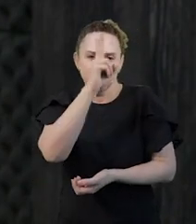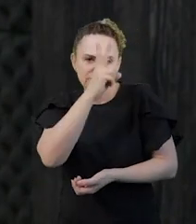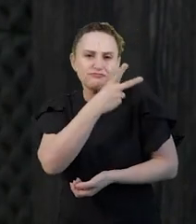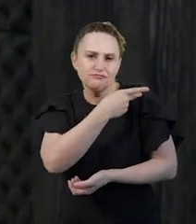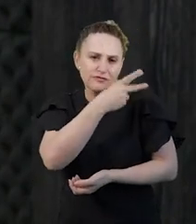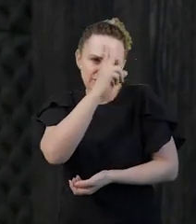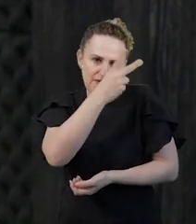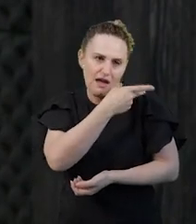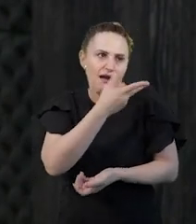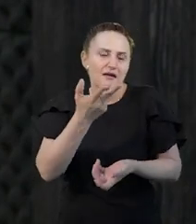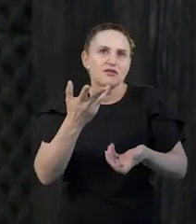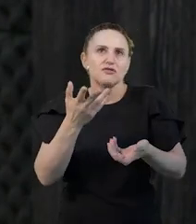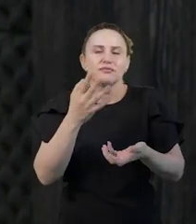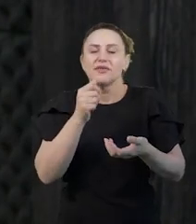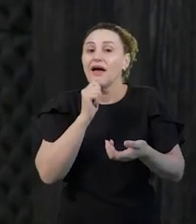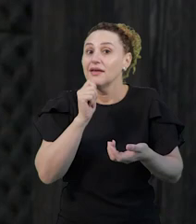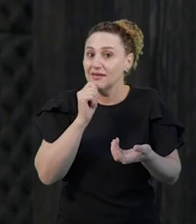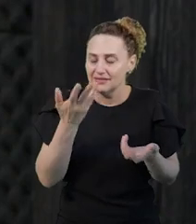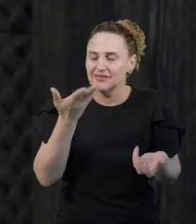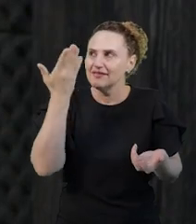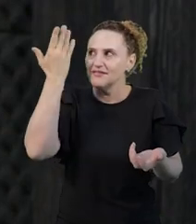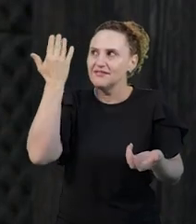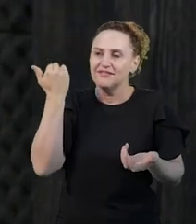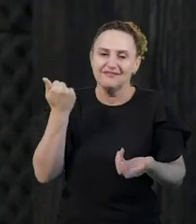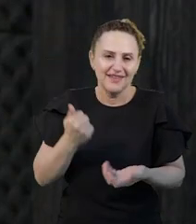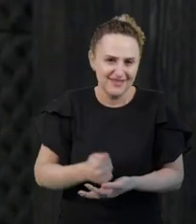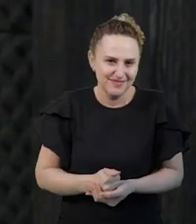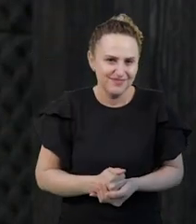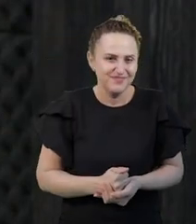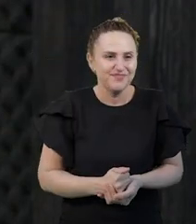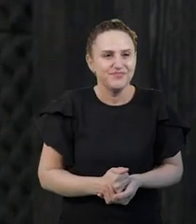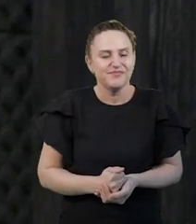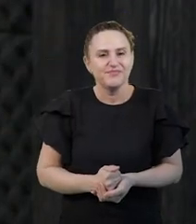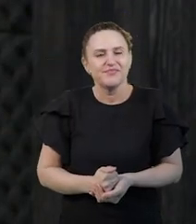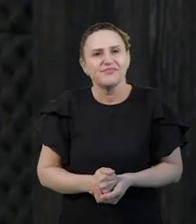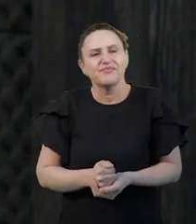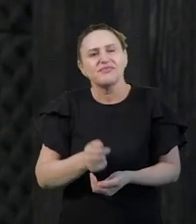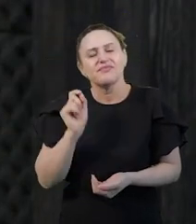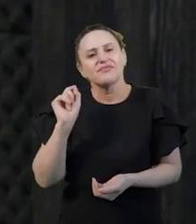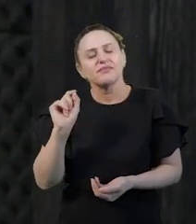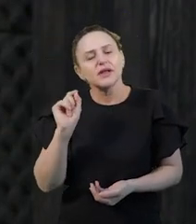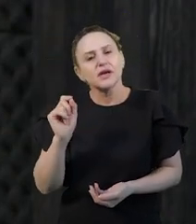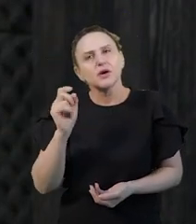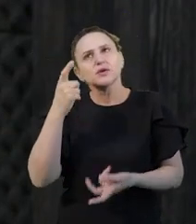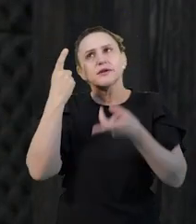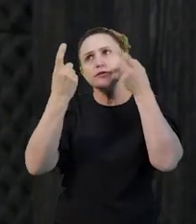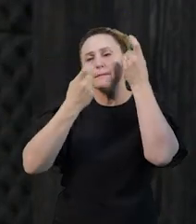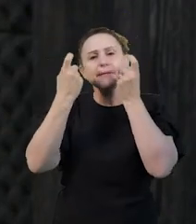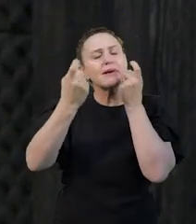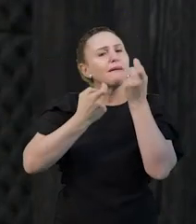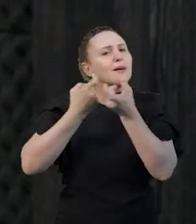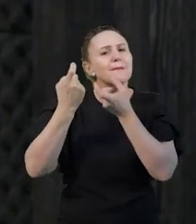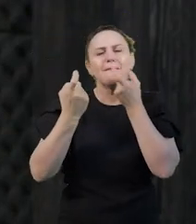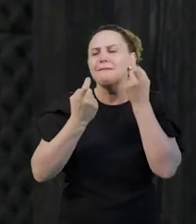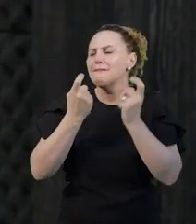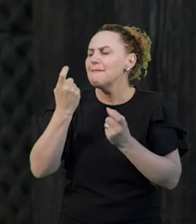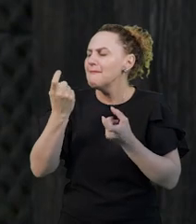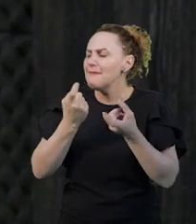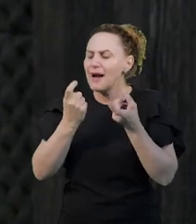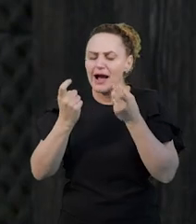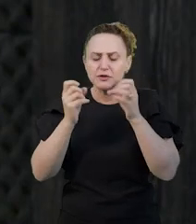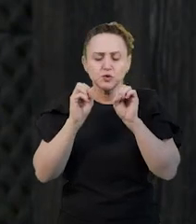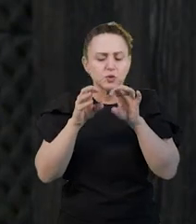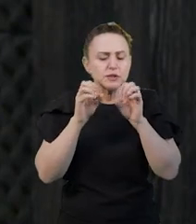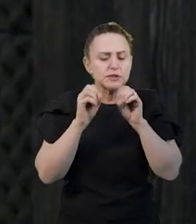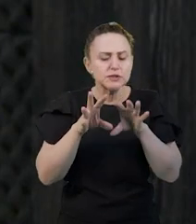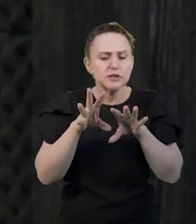E eu estava muito preocupado justamente com o ensino e com a aprendizagem. Foi